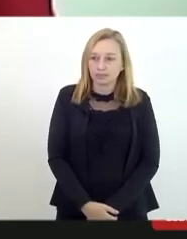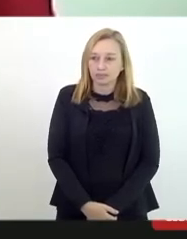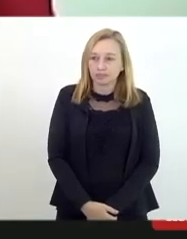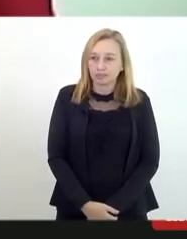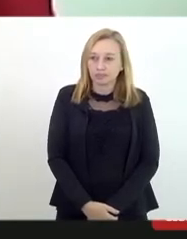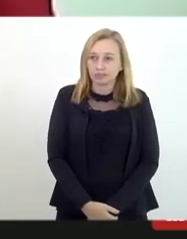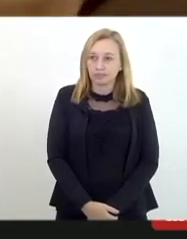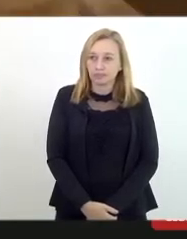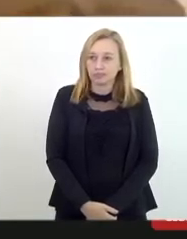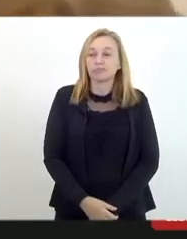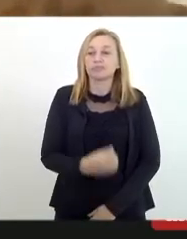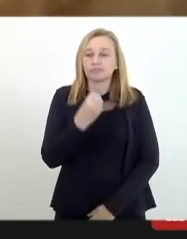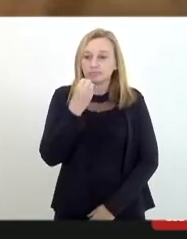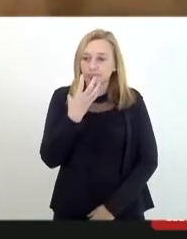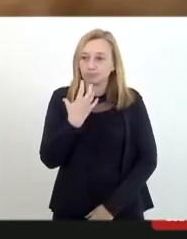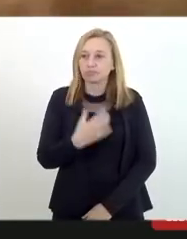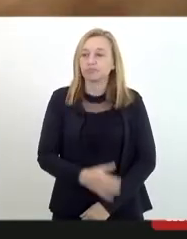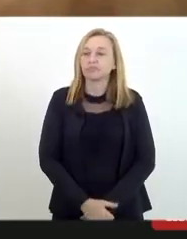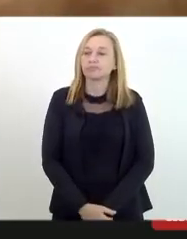Bom, o